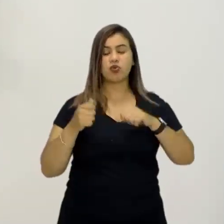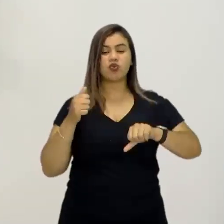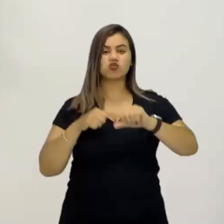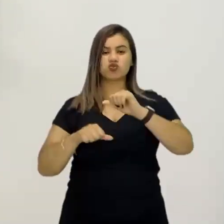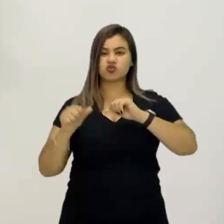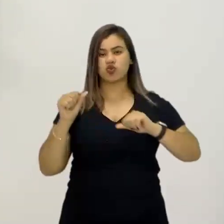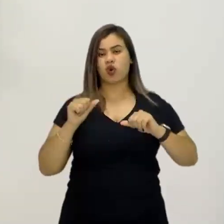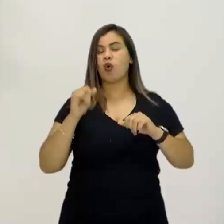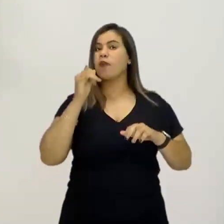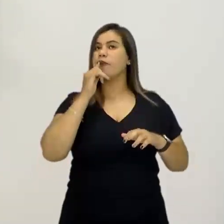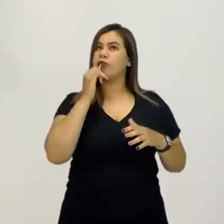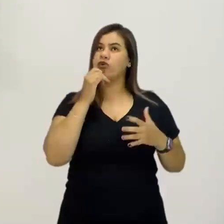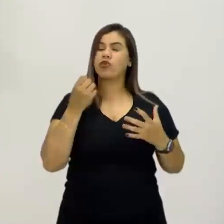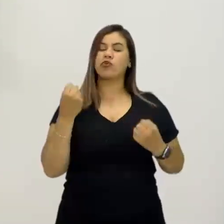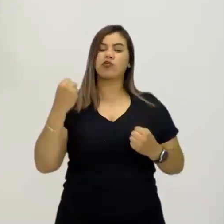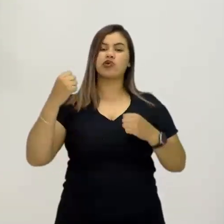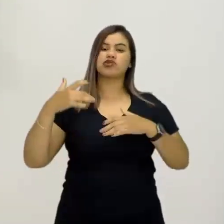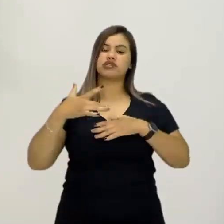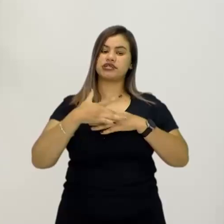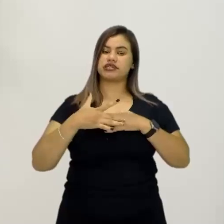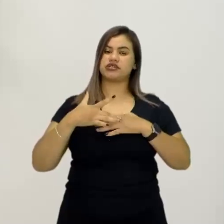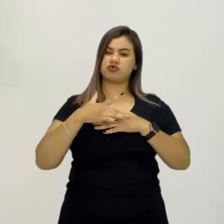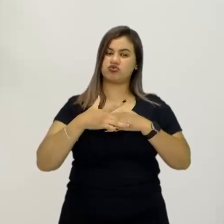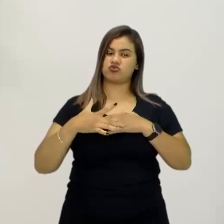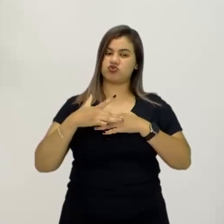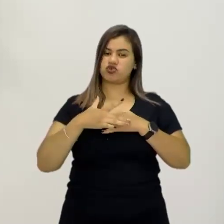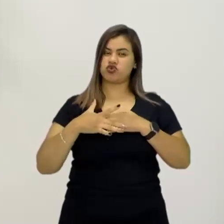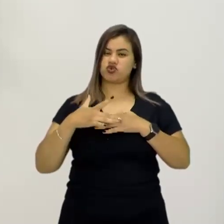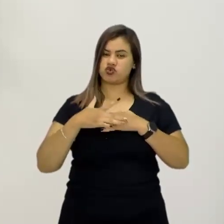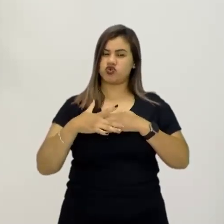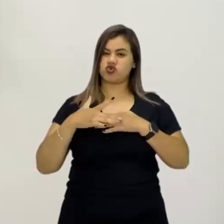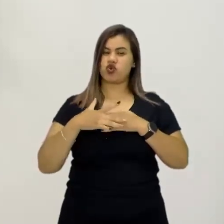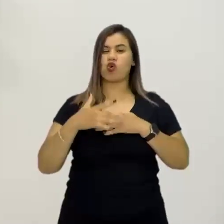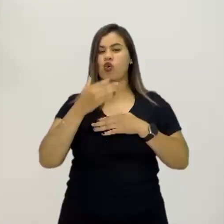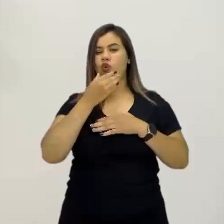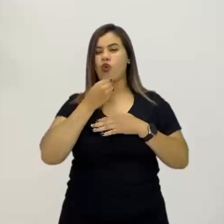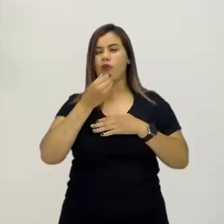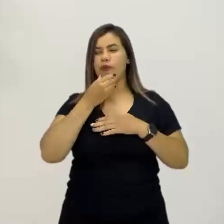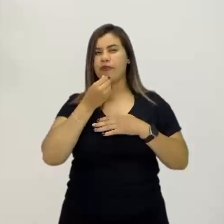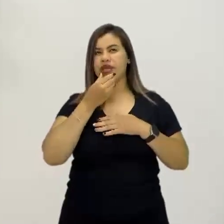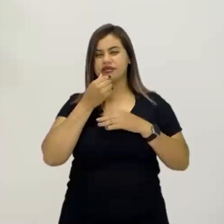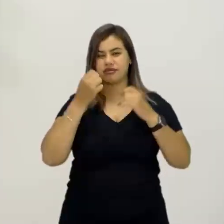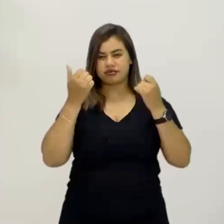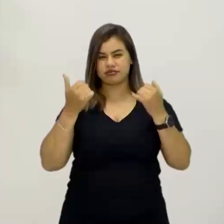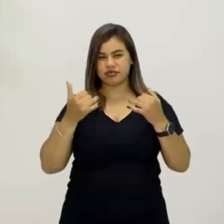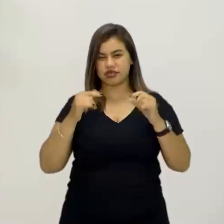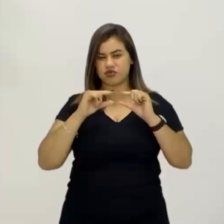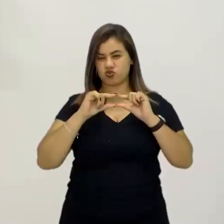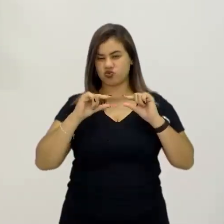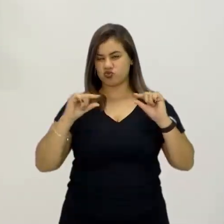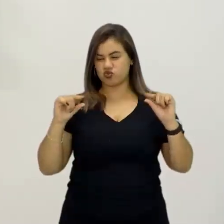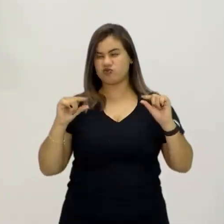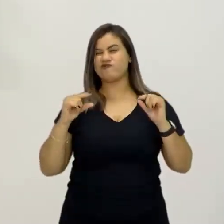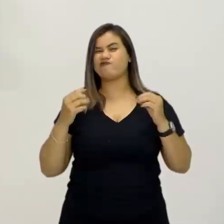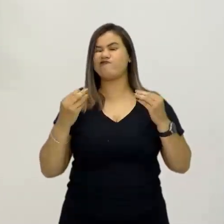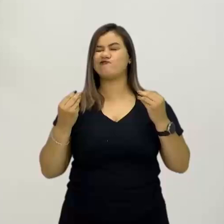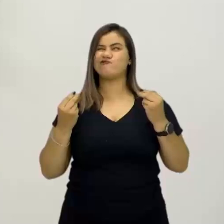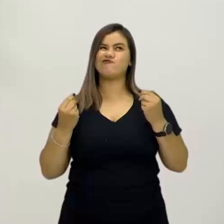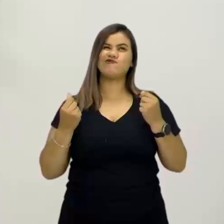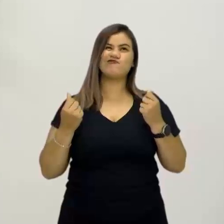o poder simbólico, e daí o Bourdieu tem uma expressão que é muito intrigante, muito